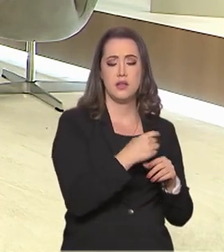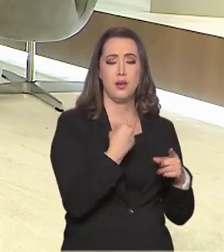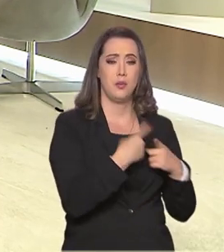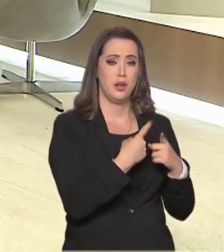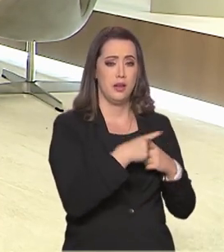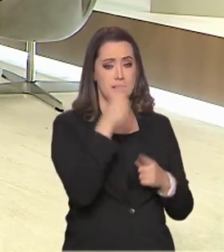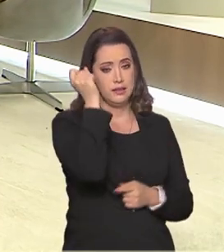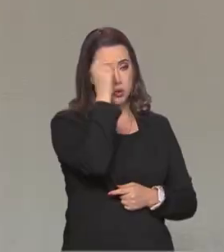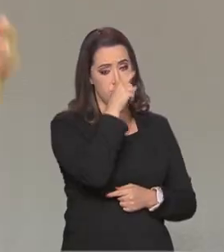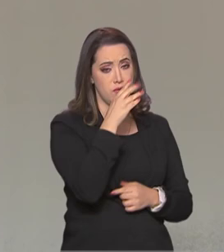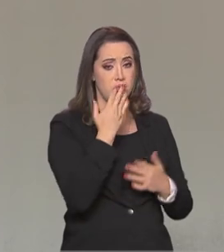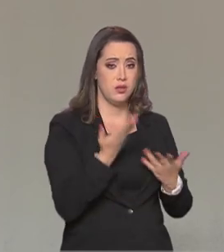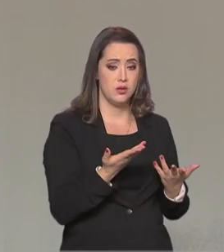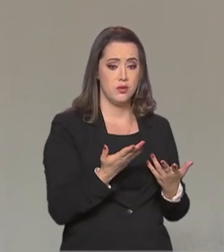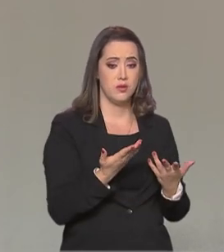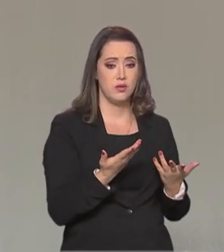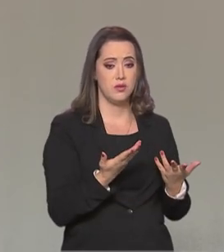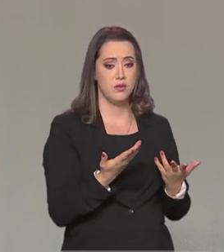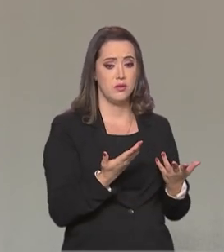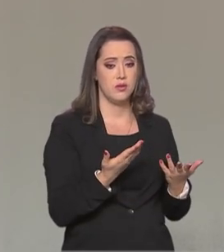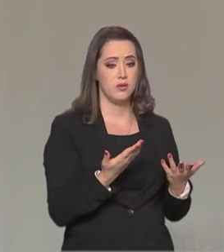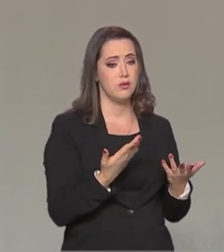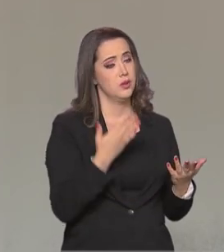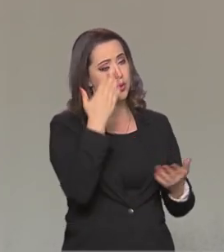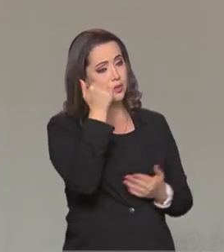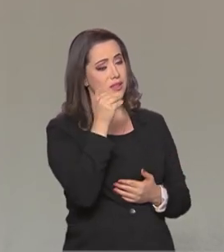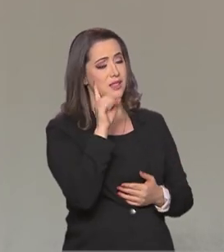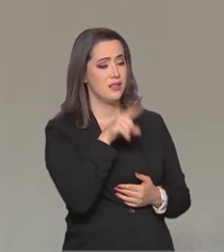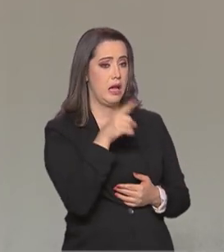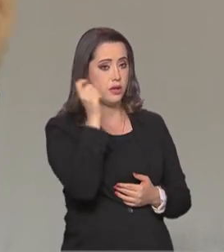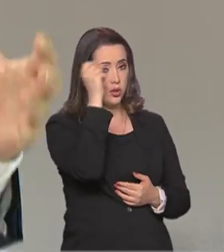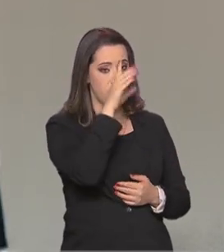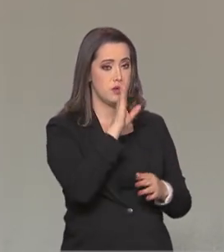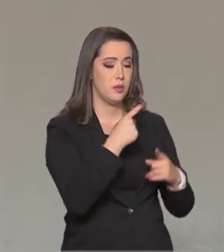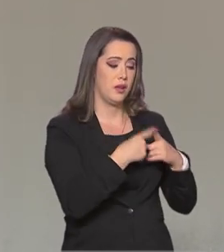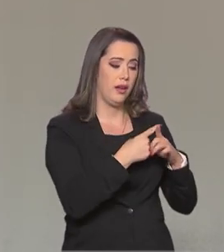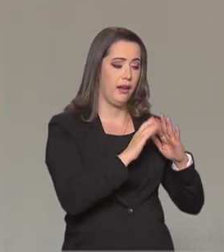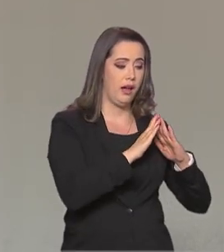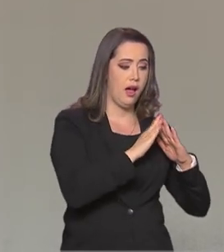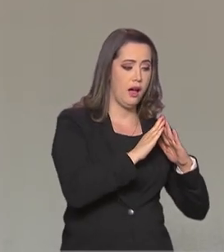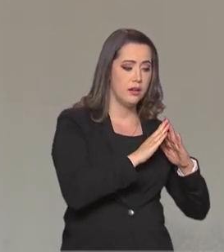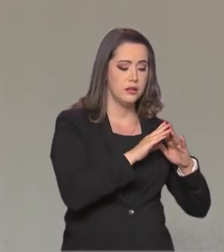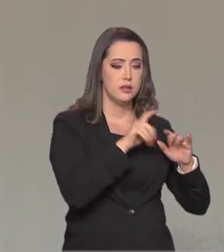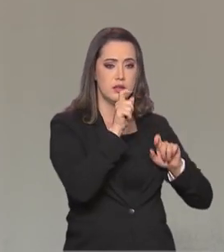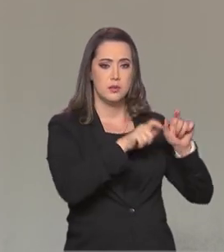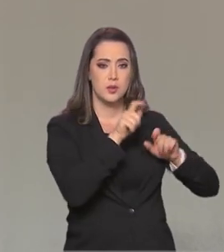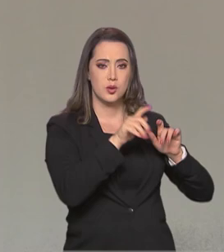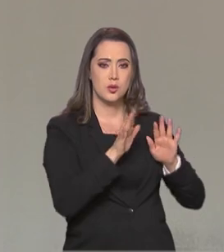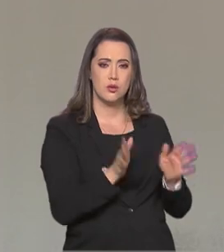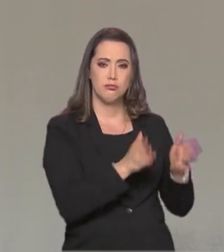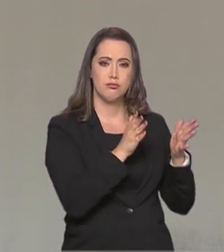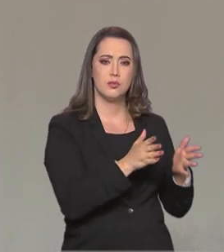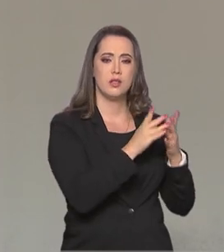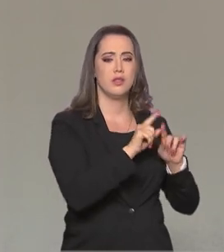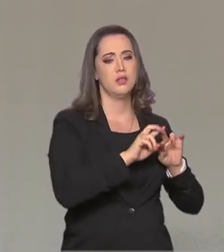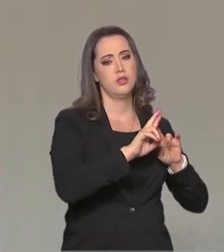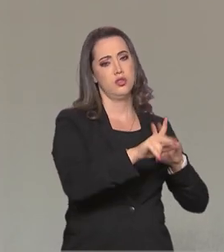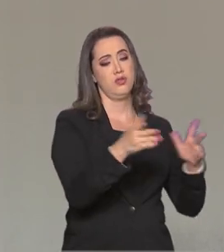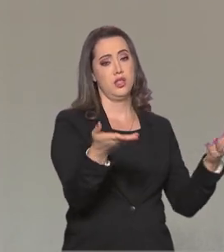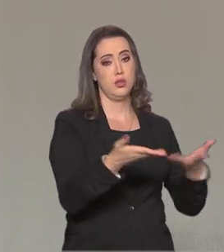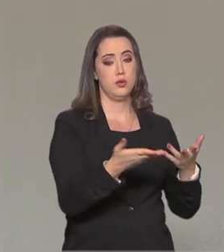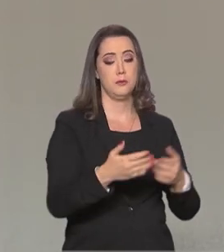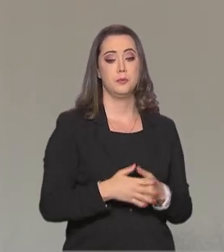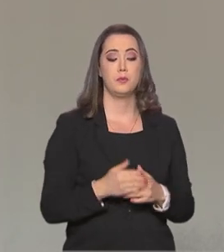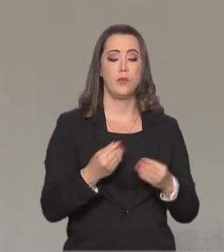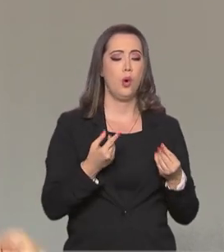difícil, já que, não sei, não sei se é difícil, mas quando você tem os jogos em casa com o público, acho que fica um pouco diferente do que vai ser agora.